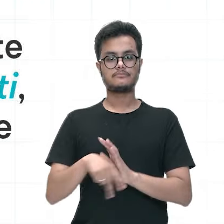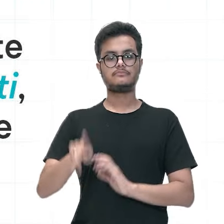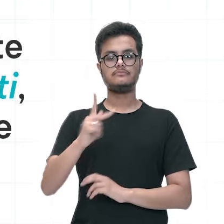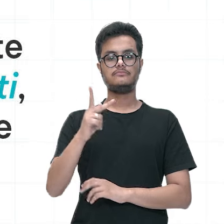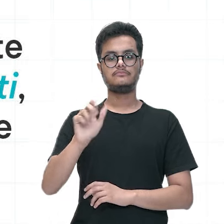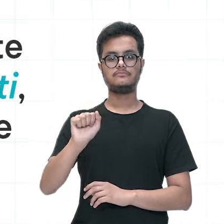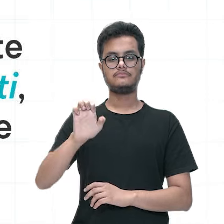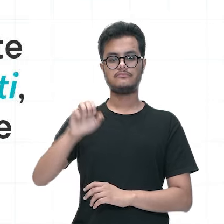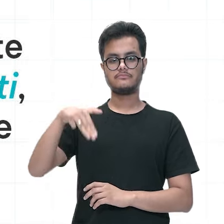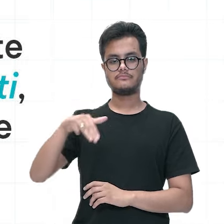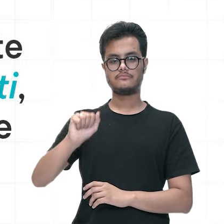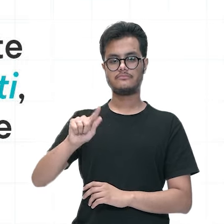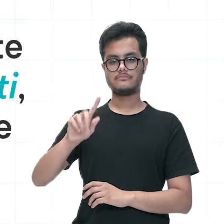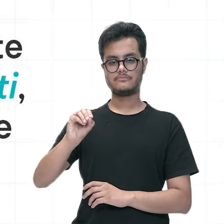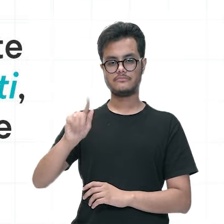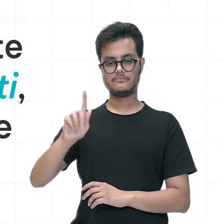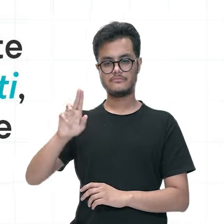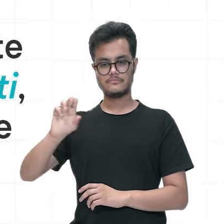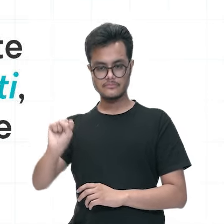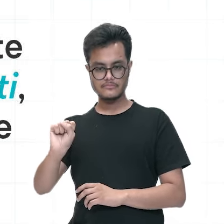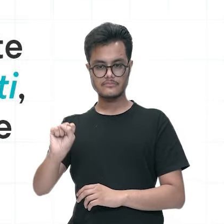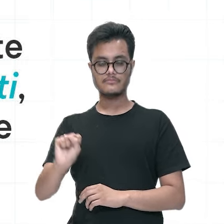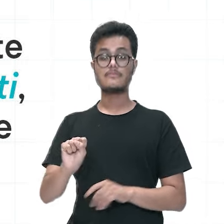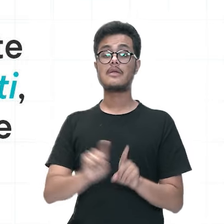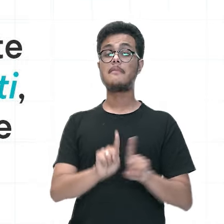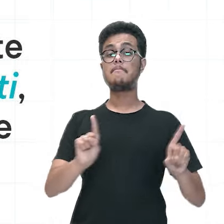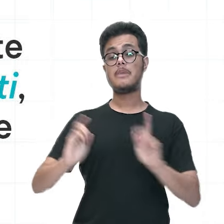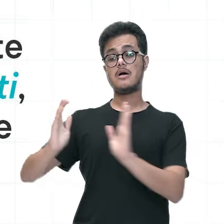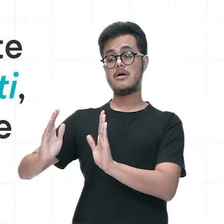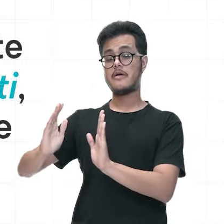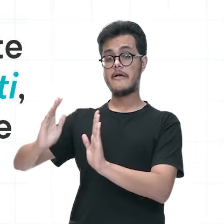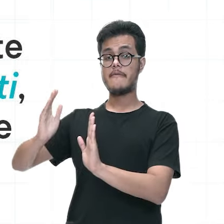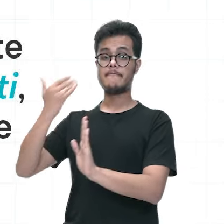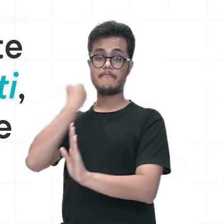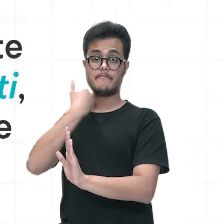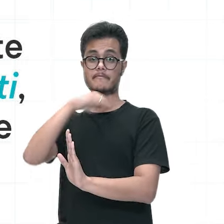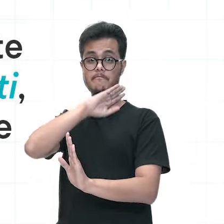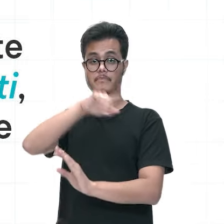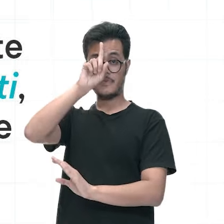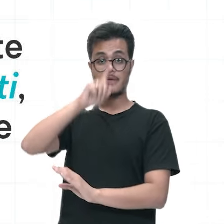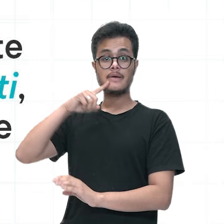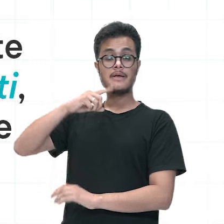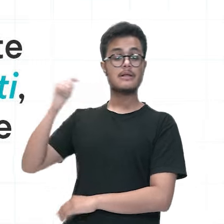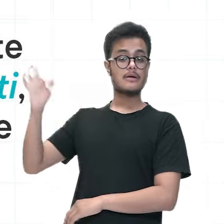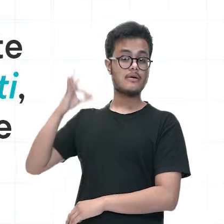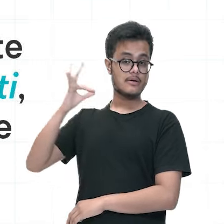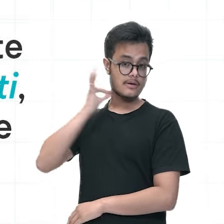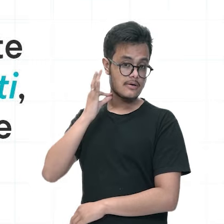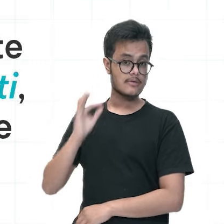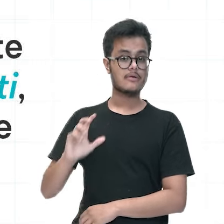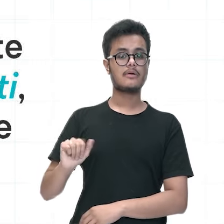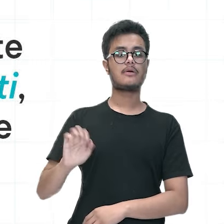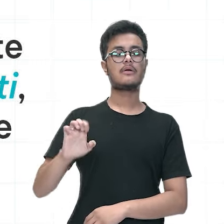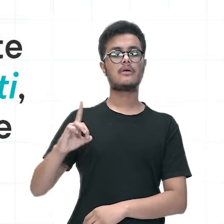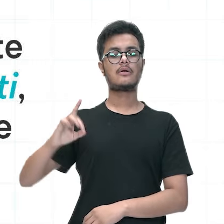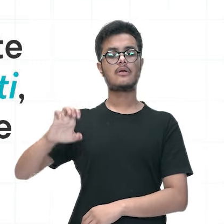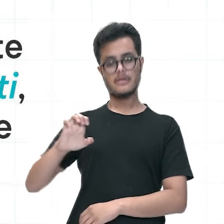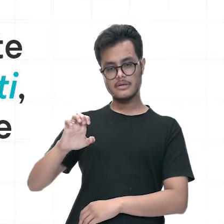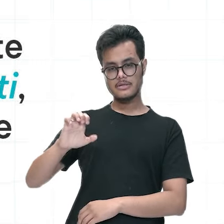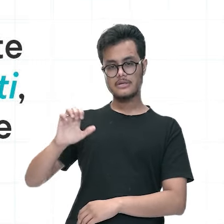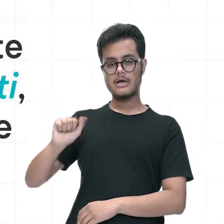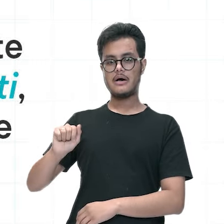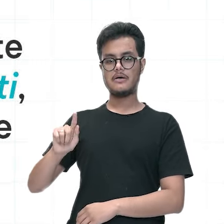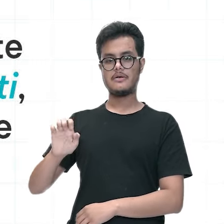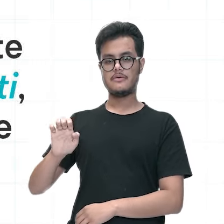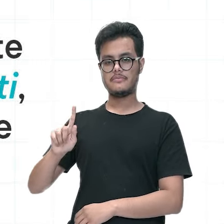hemagógos, né? O mosquito hemagógos. E a febre amarela urbana é quando os humanos tiveram contato com o vírus no ambiente